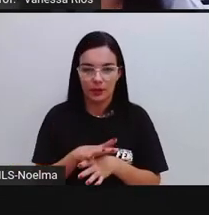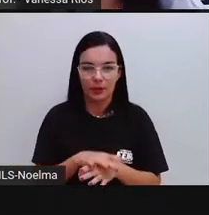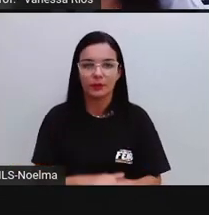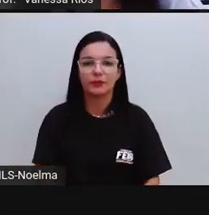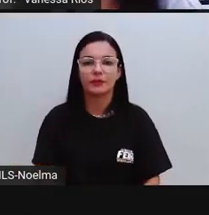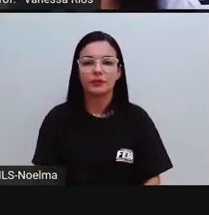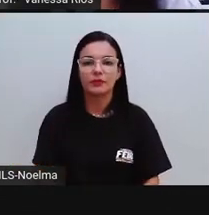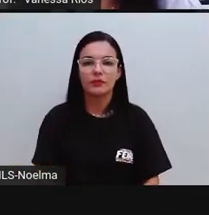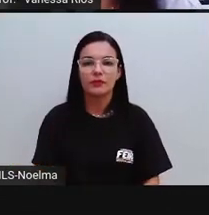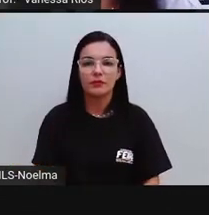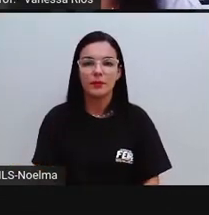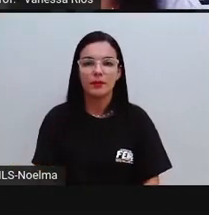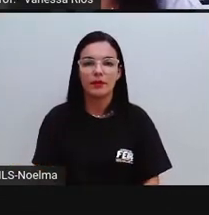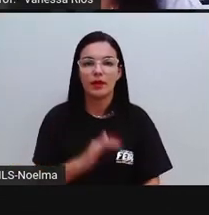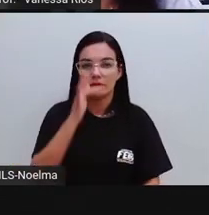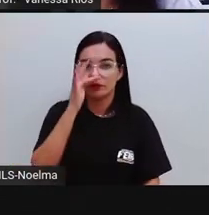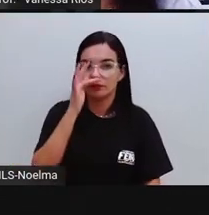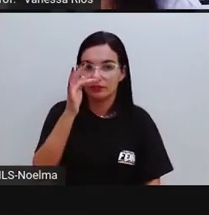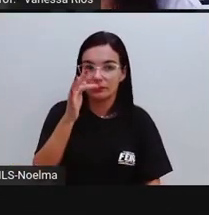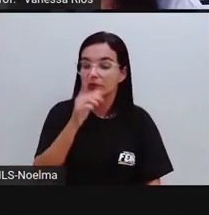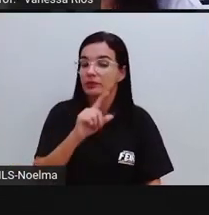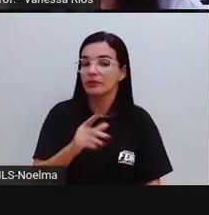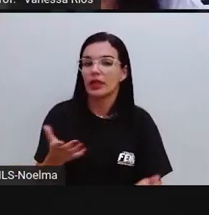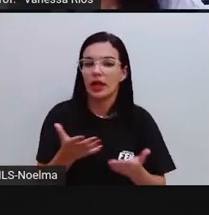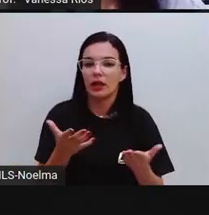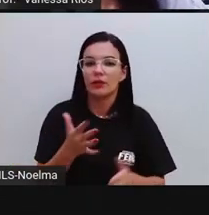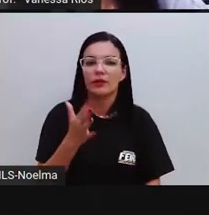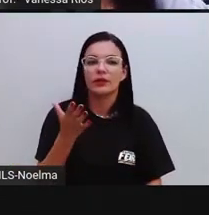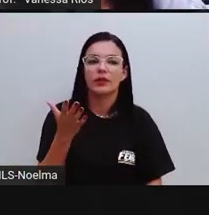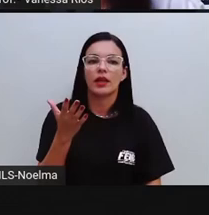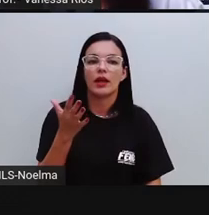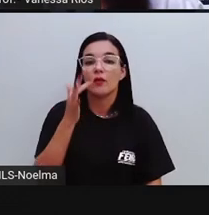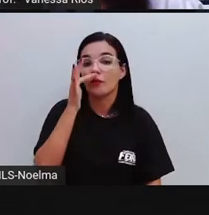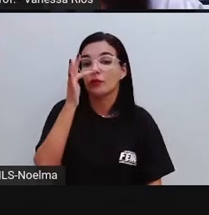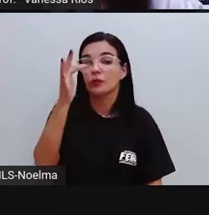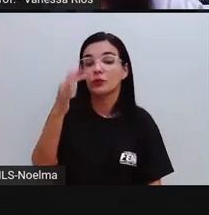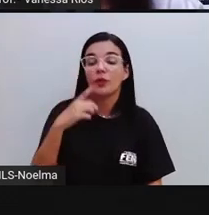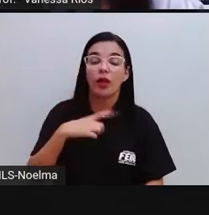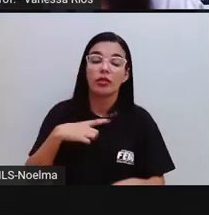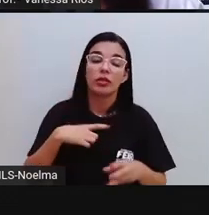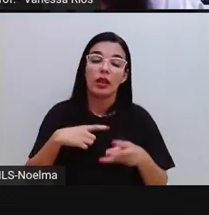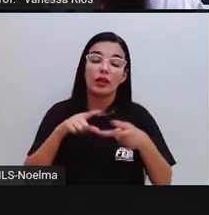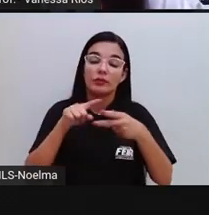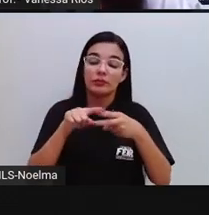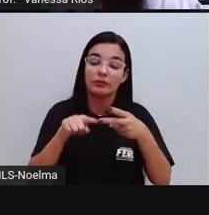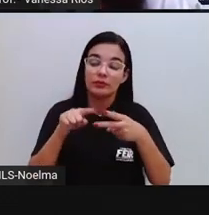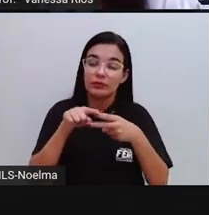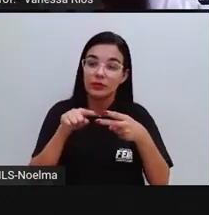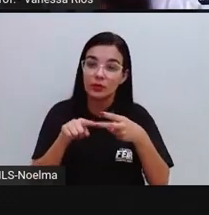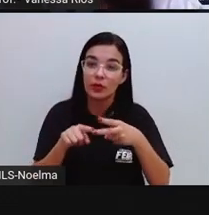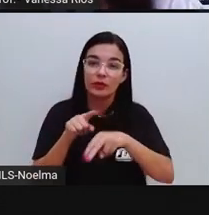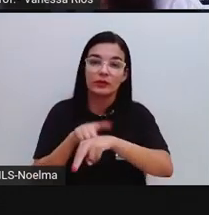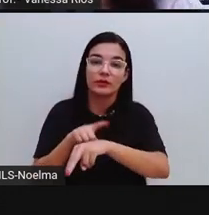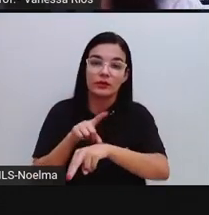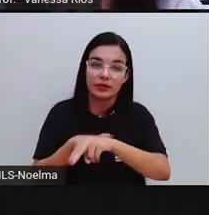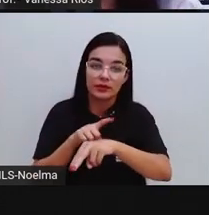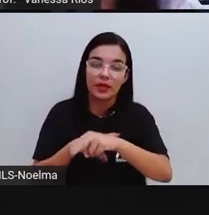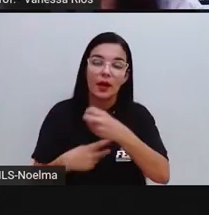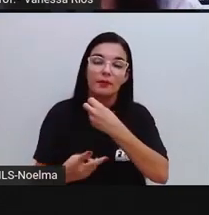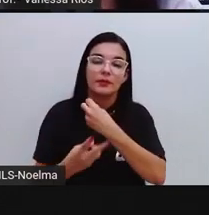passado. Então, pretérito perfeito. O futuro, né? O outro tempo verbal do modo